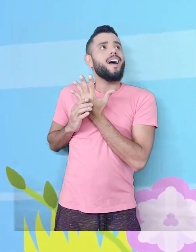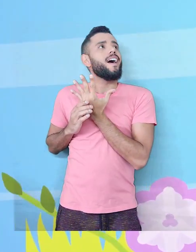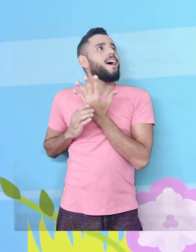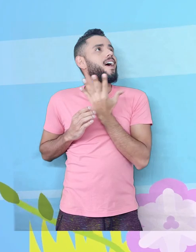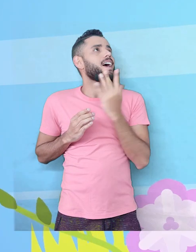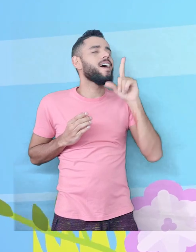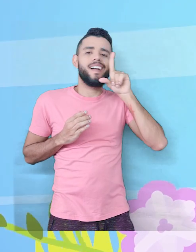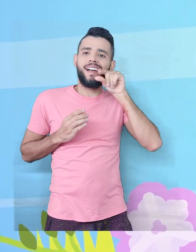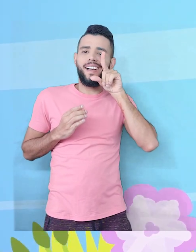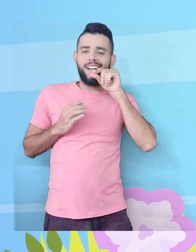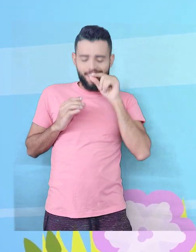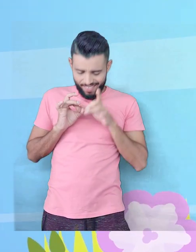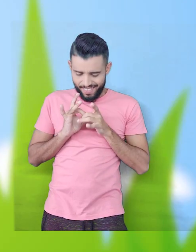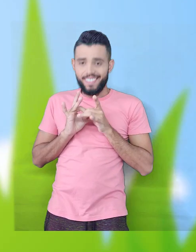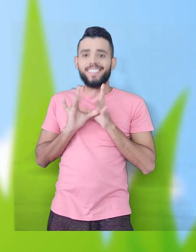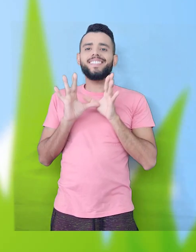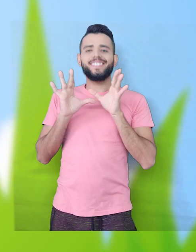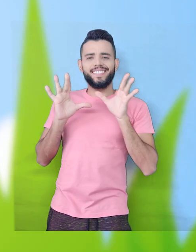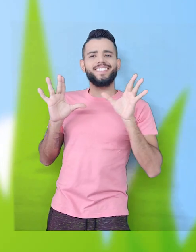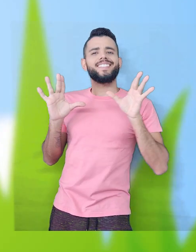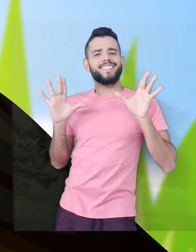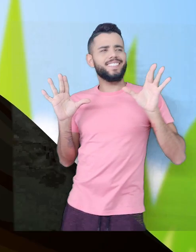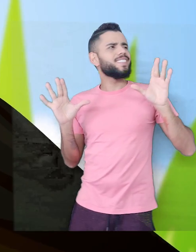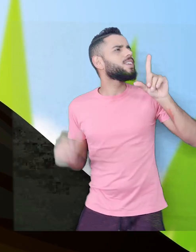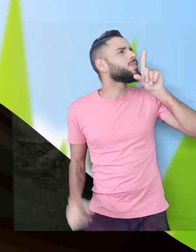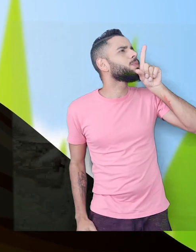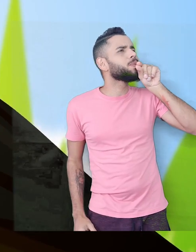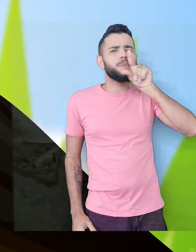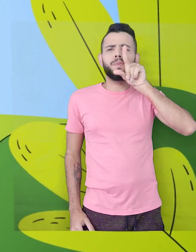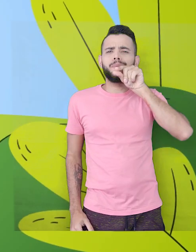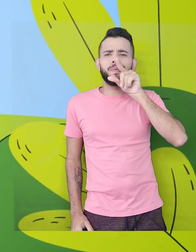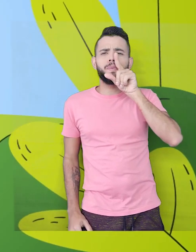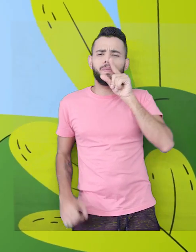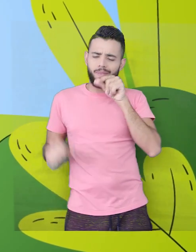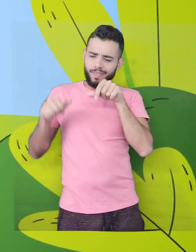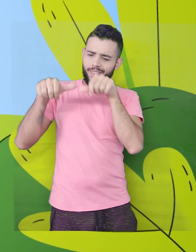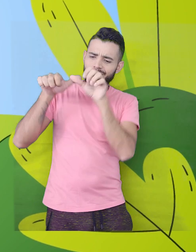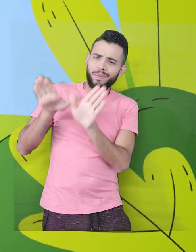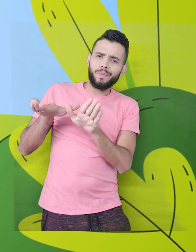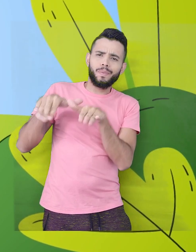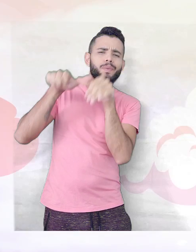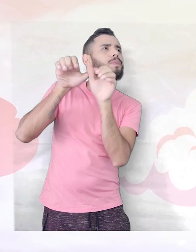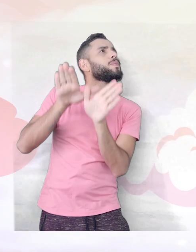libertar Desil, desil, quem te viu